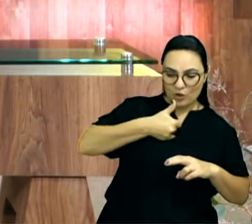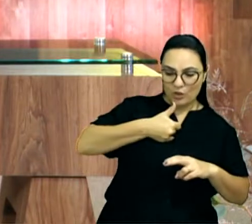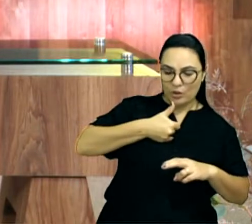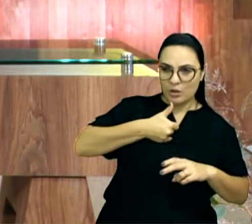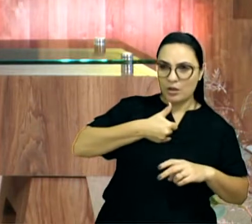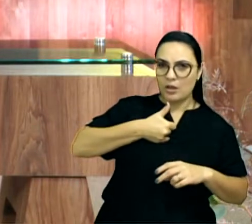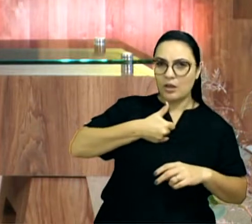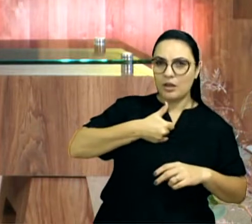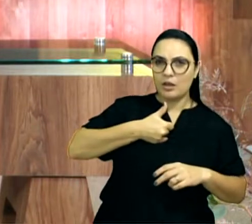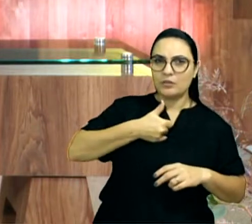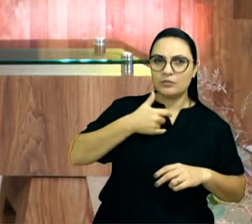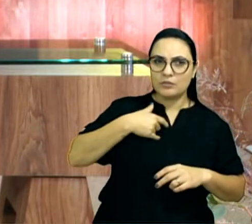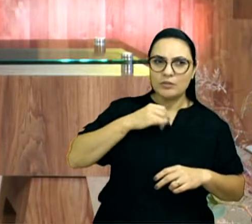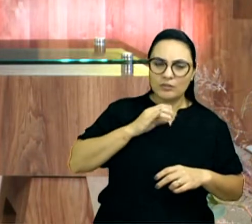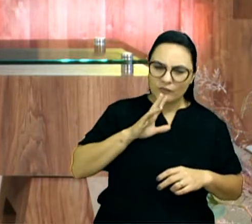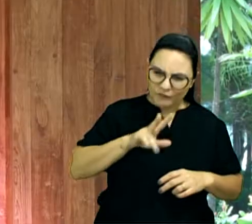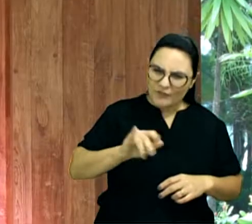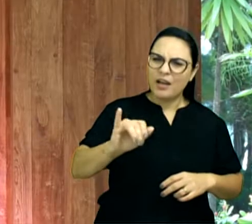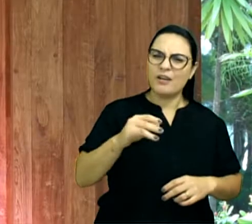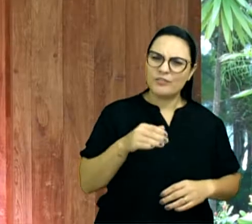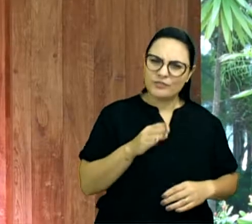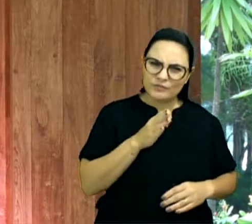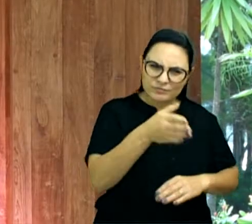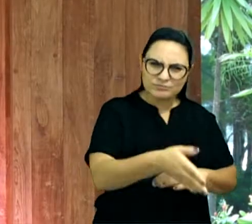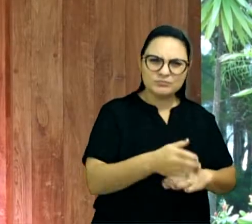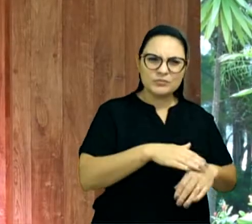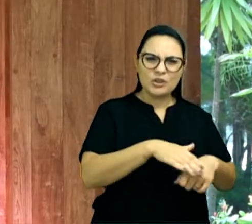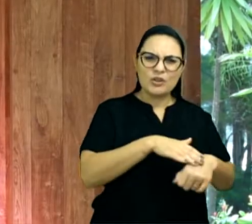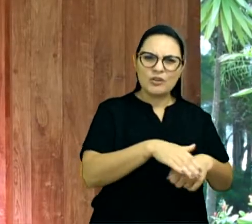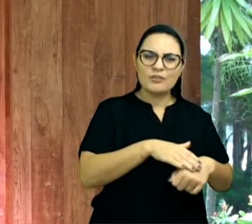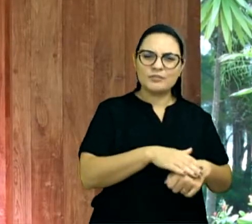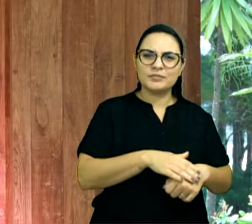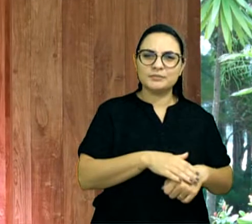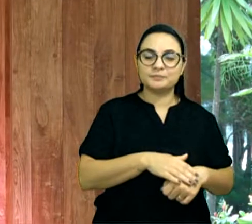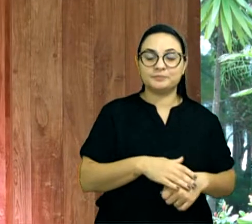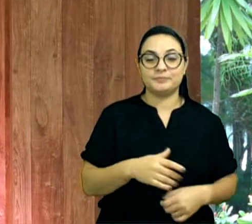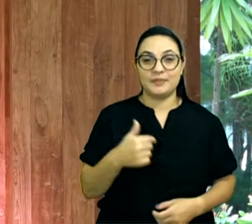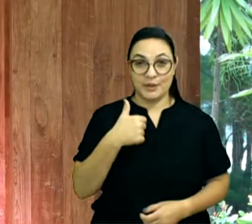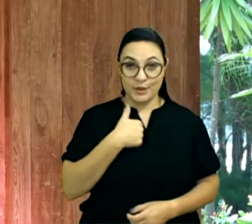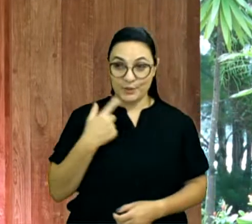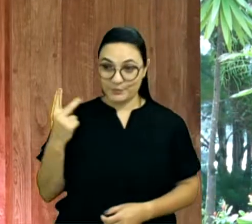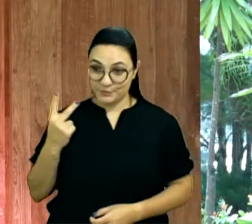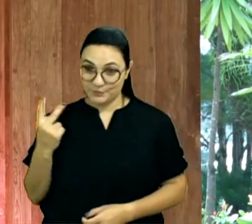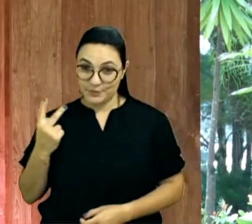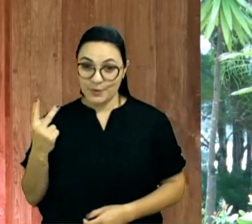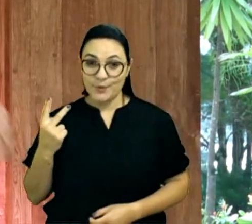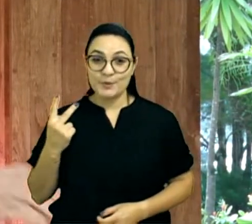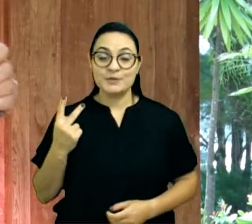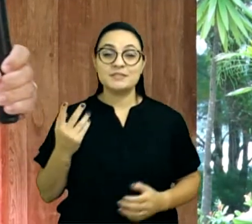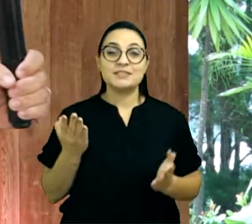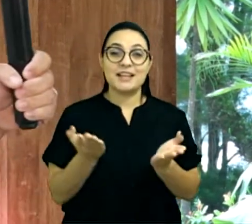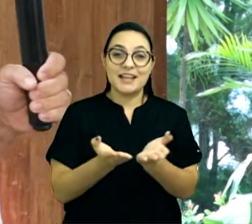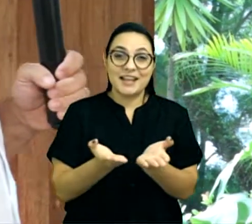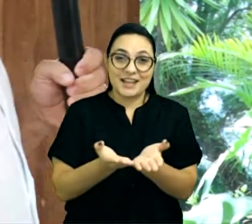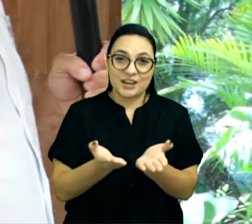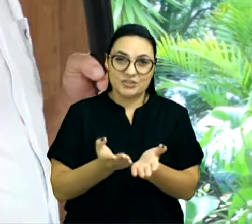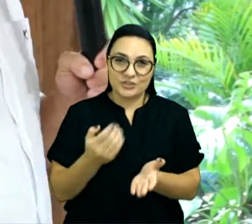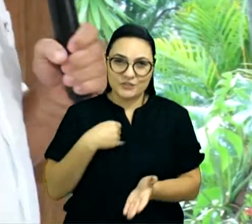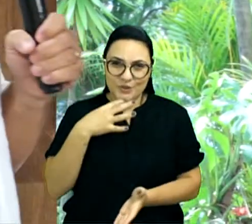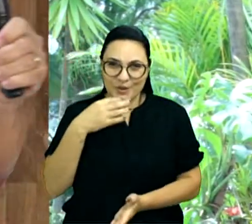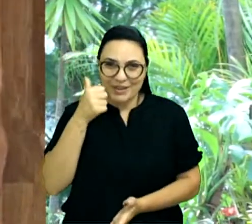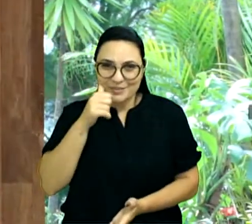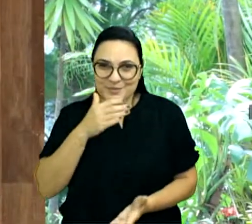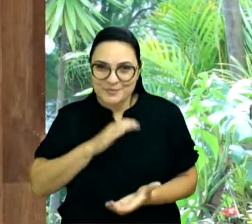era brasileiro, e ela falou assim, meu querido, nós somos cristãos. A minha esposa é a Mica, não sei quantos conhecem,